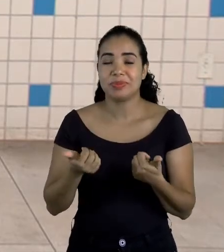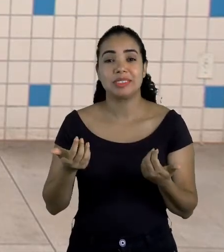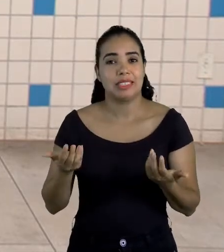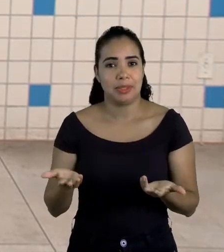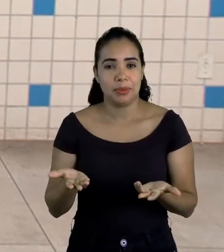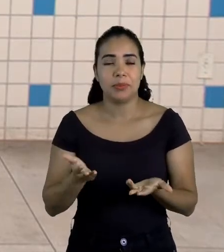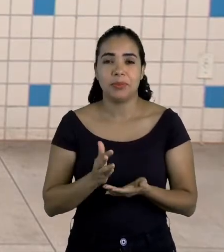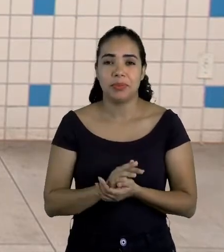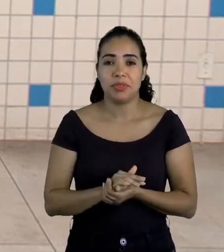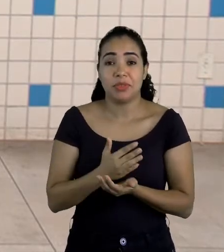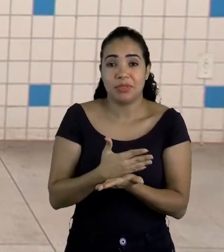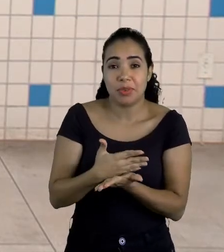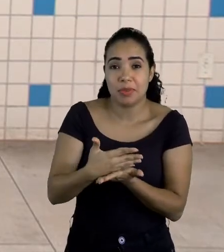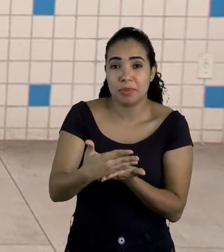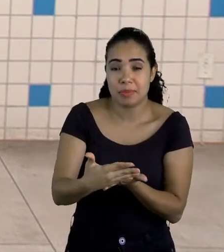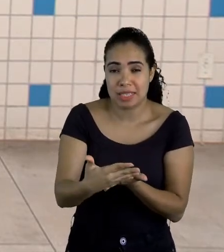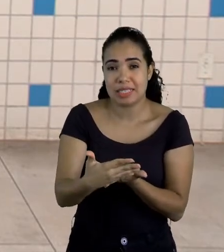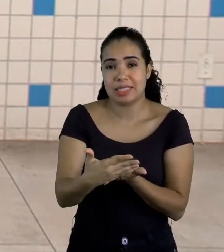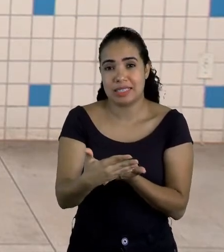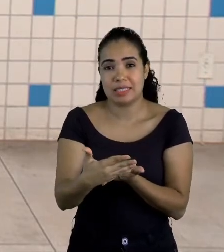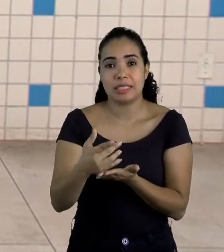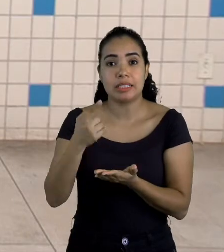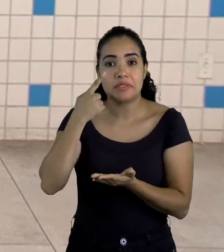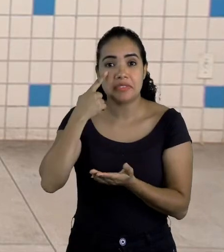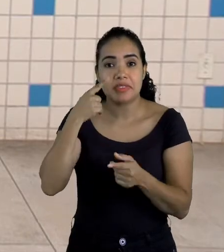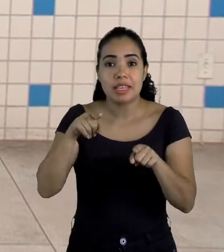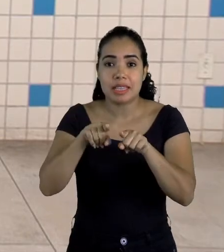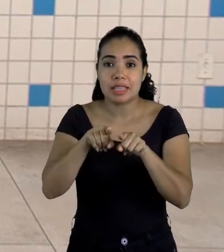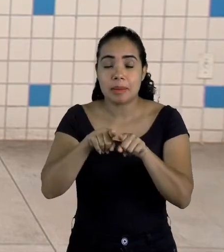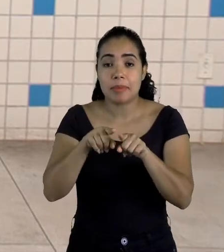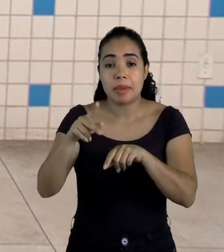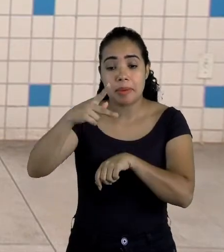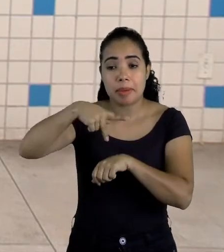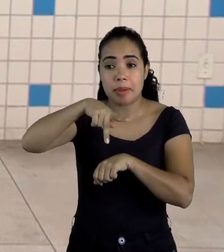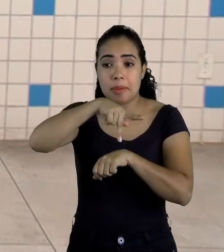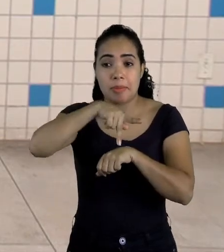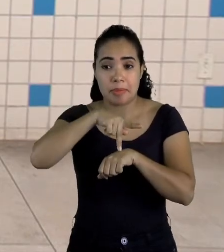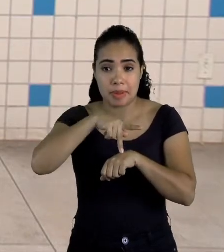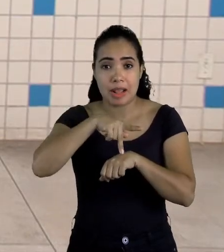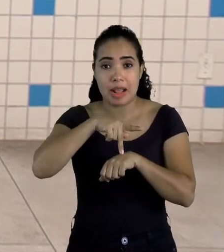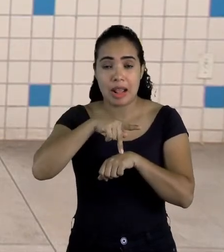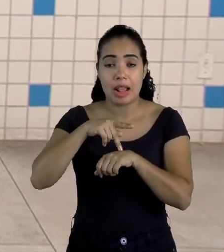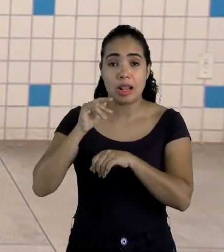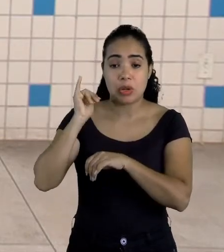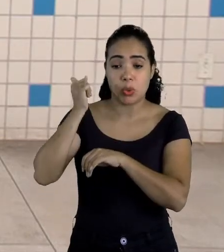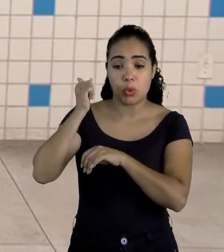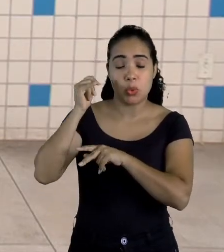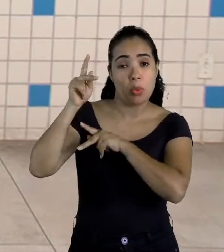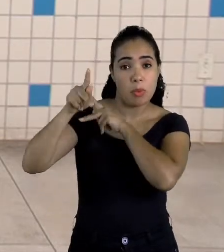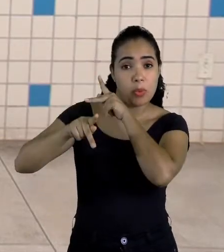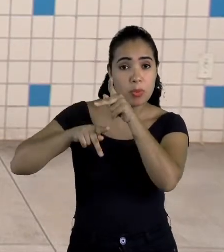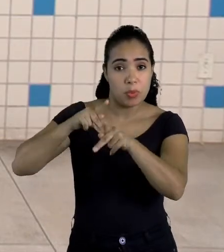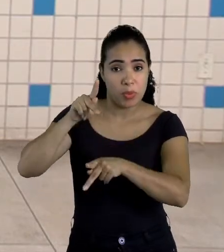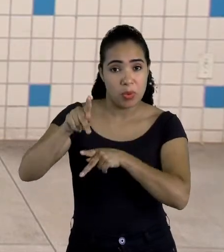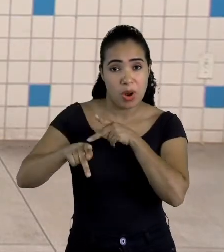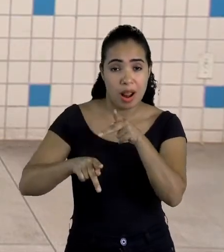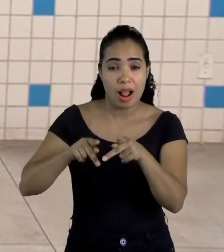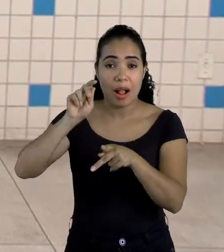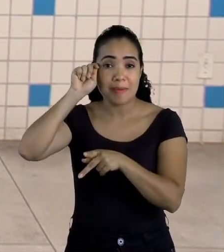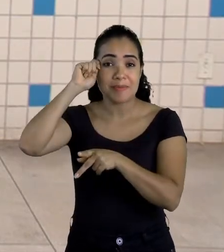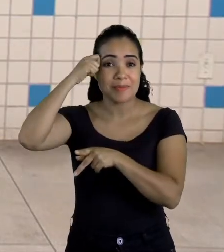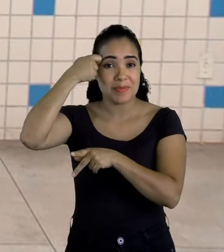nós começamos a ter também aqui no nosso país os contos populares afro